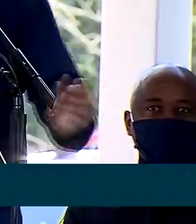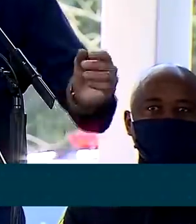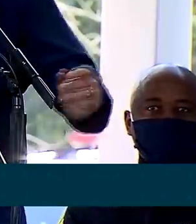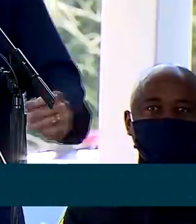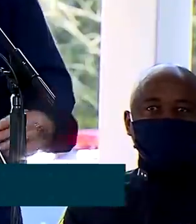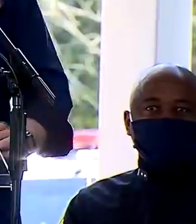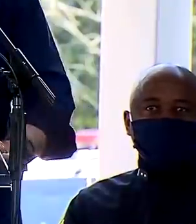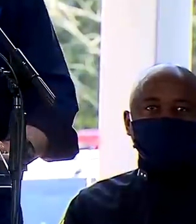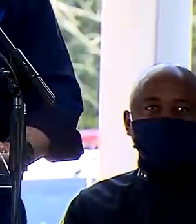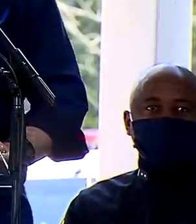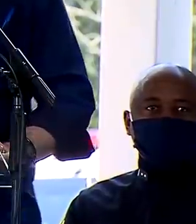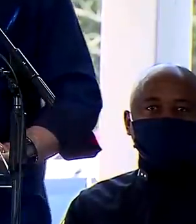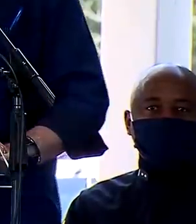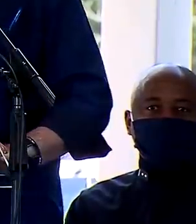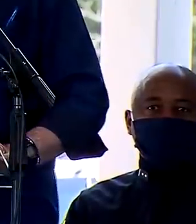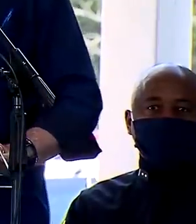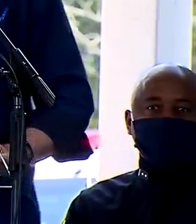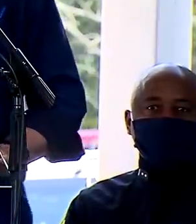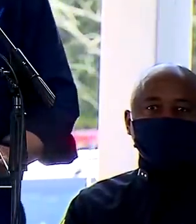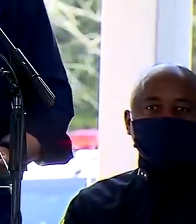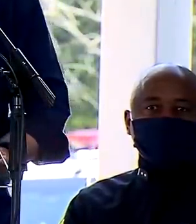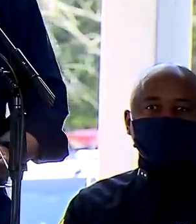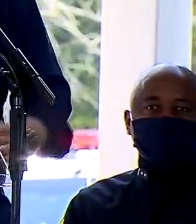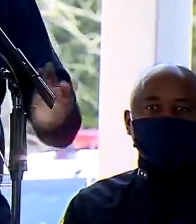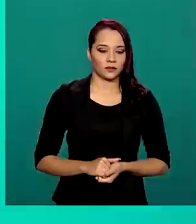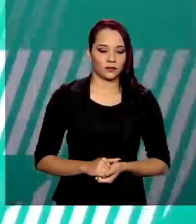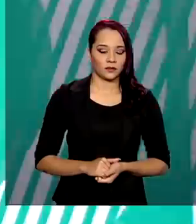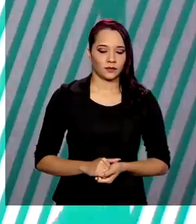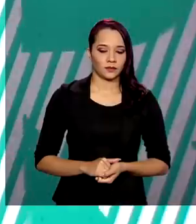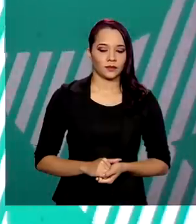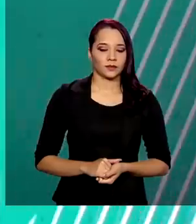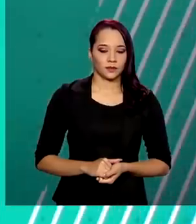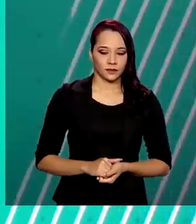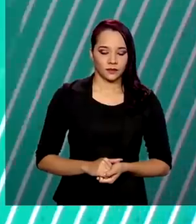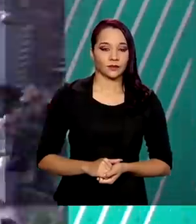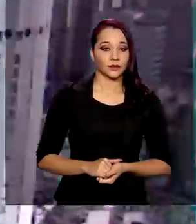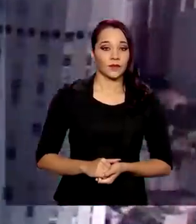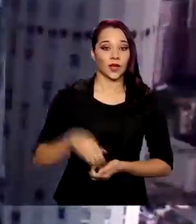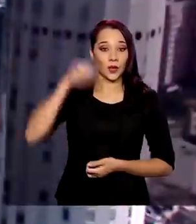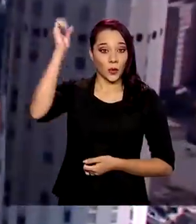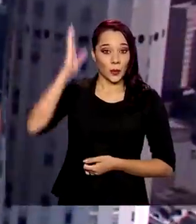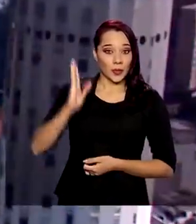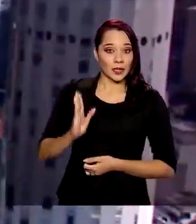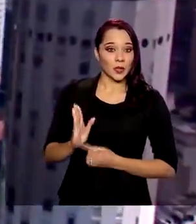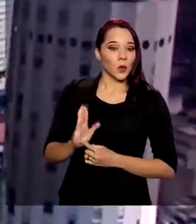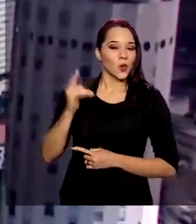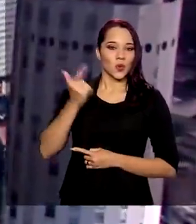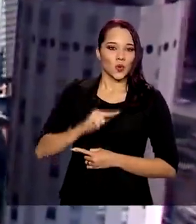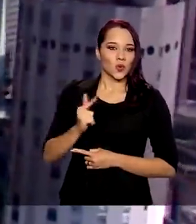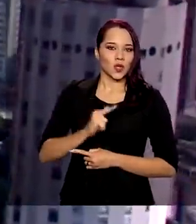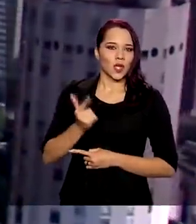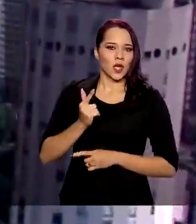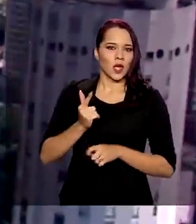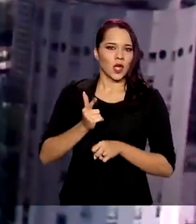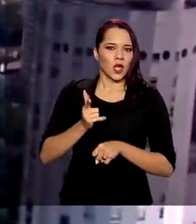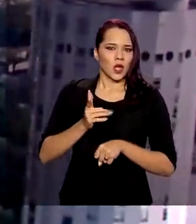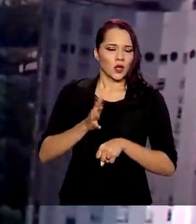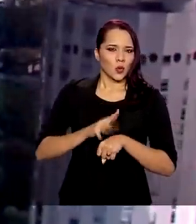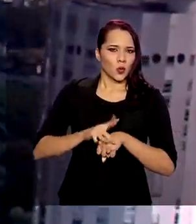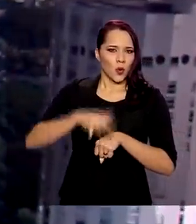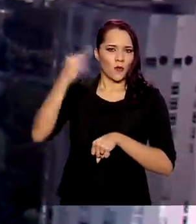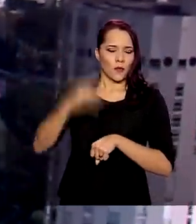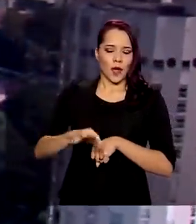outras, vão potencializar o turismo para essa área. O Brasil não tem casos confirmados de